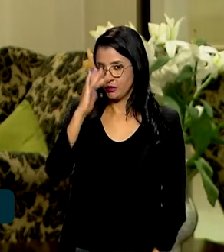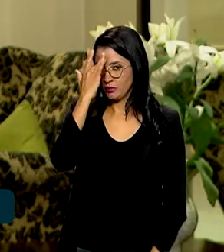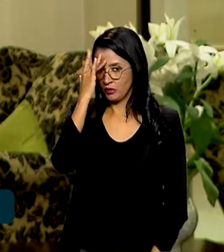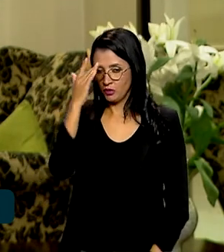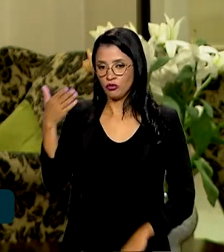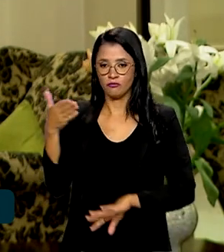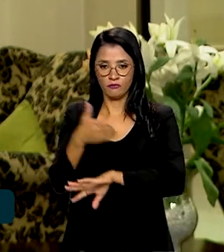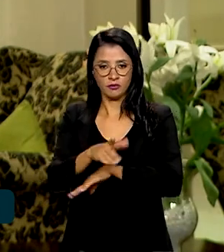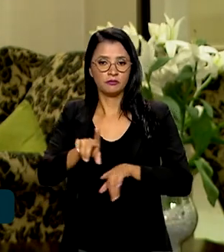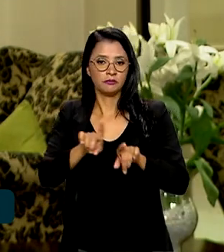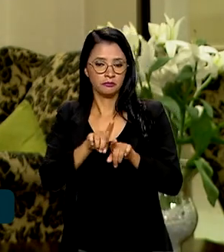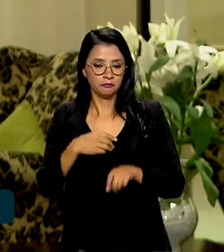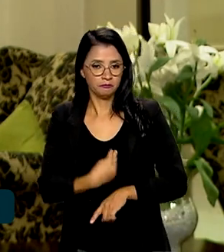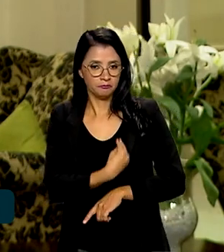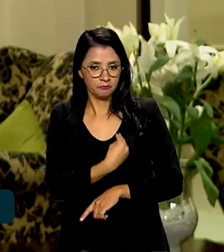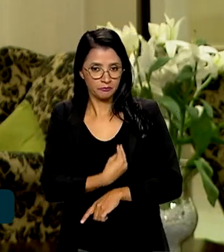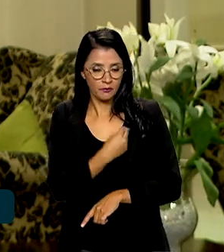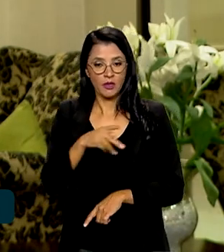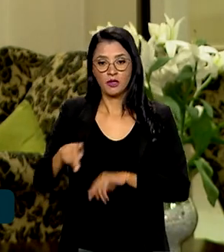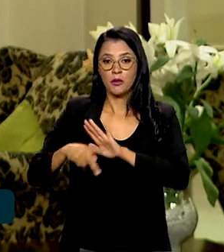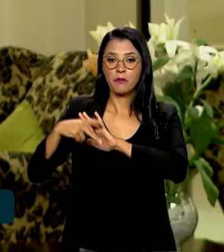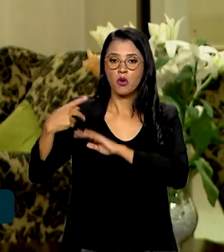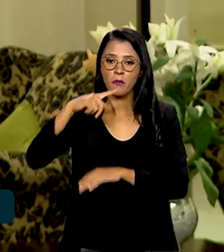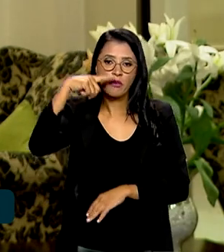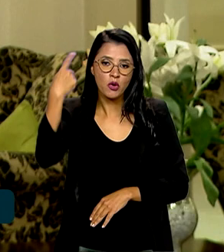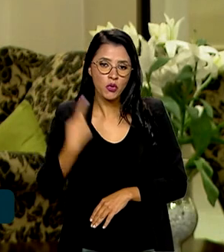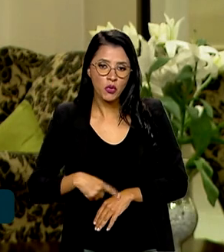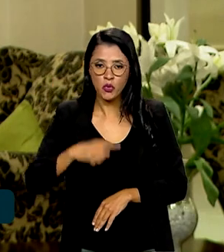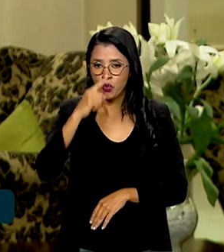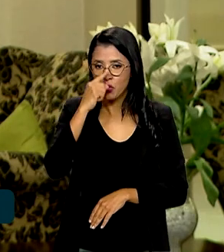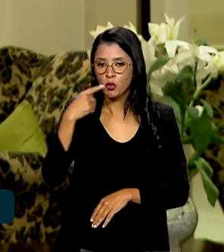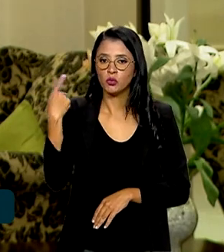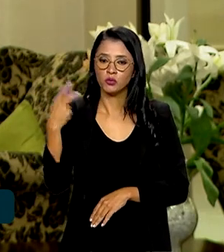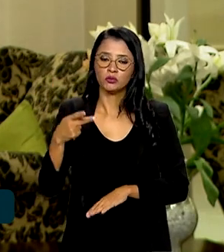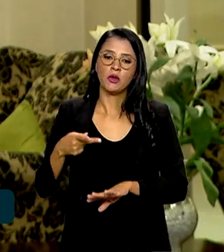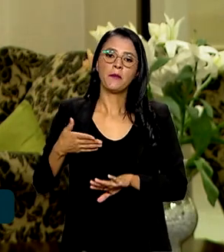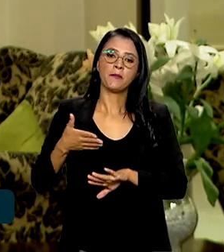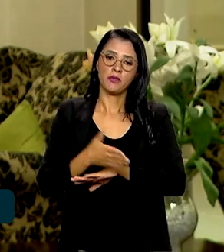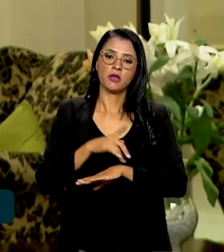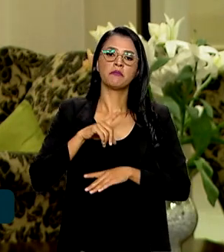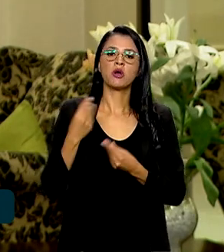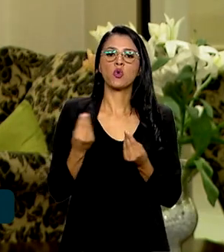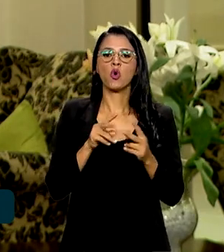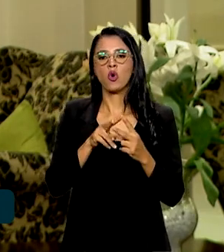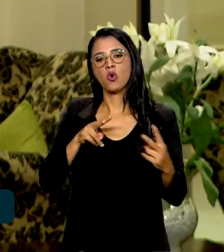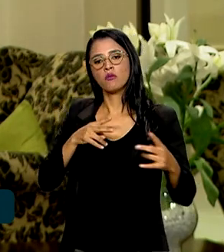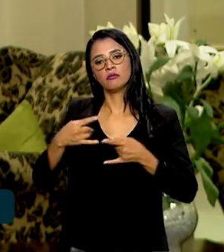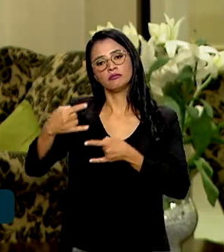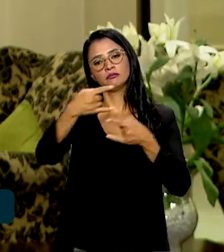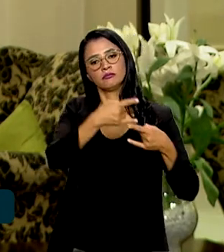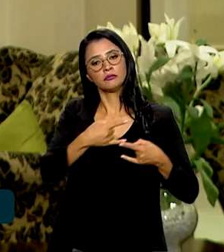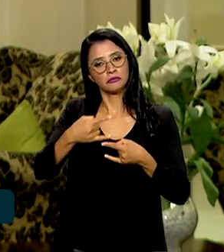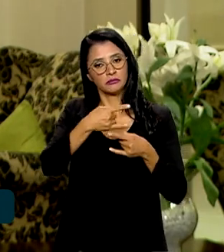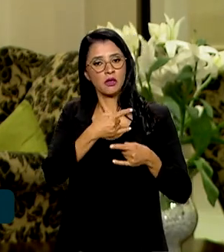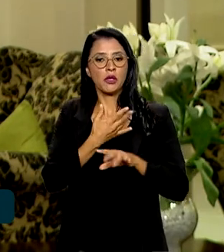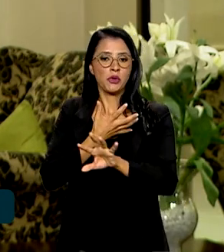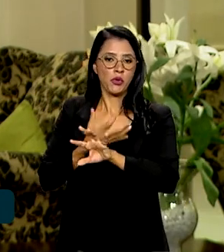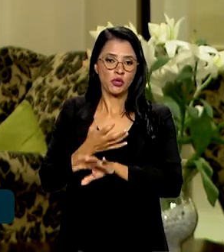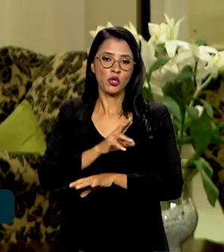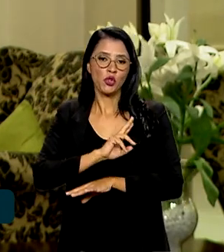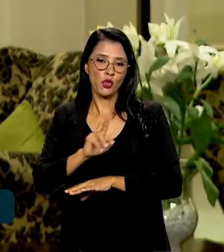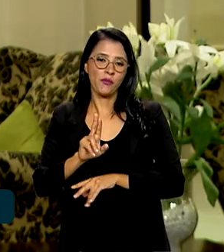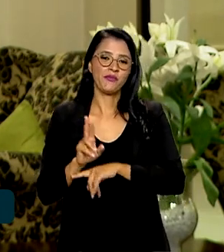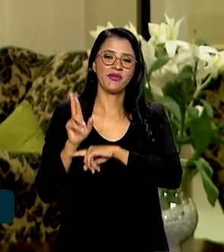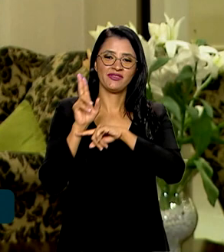Narendra Modi. O presidente da Rússia, Vladimir Putin, vai participar de forma remota, e quem vem em nome do